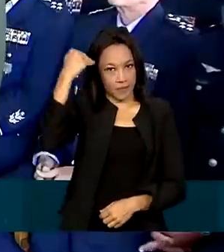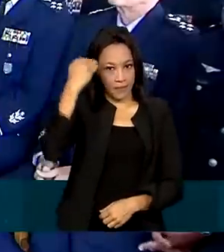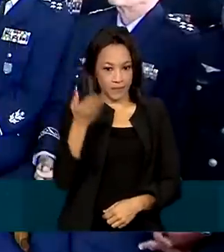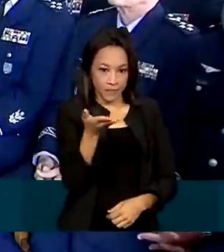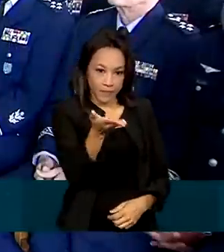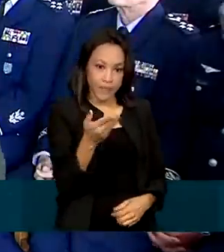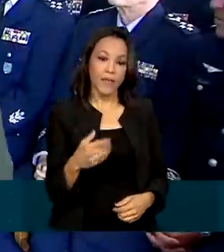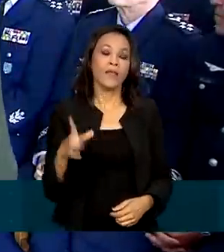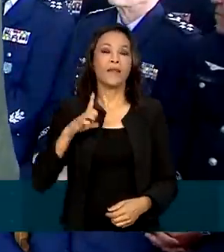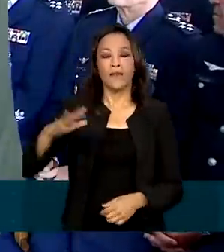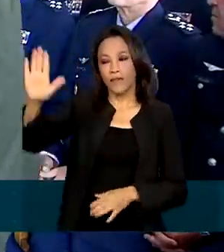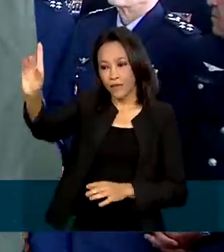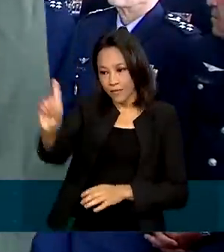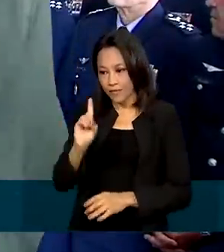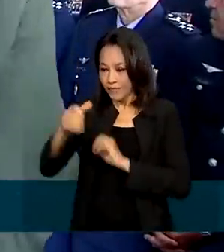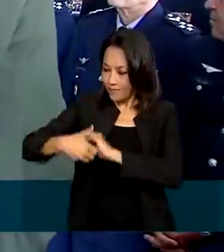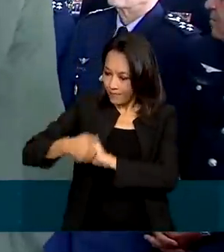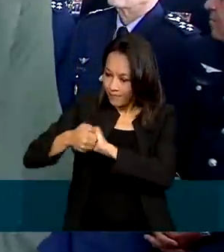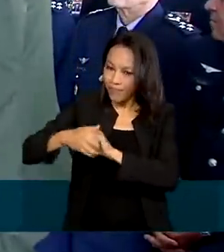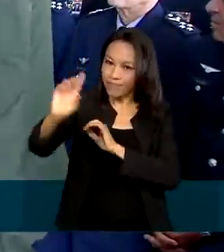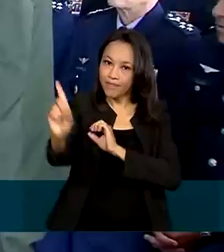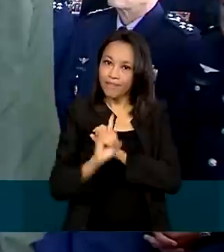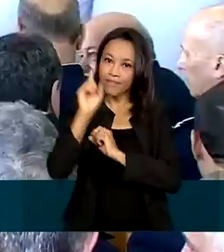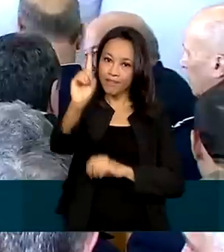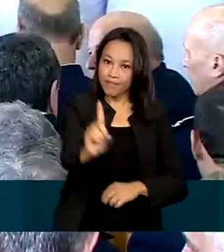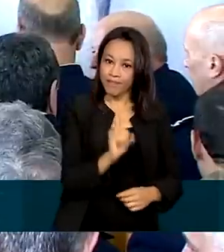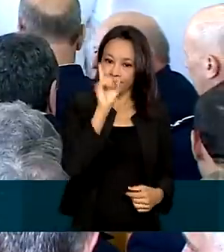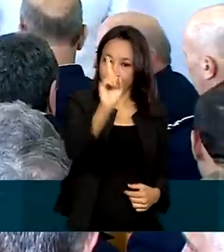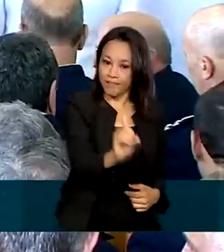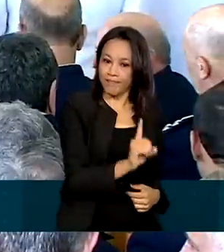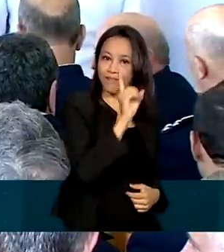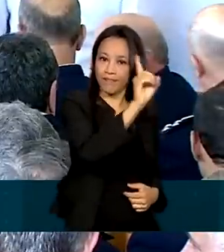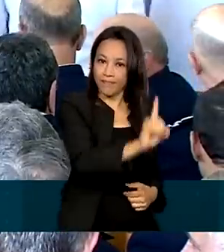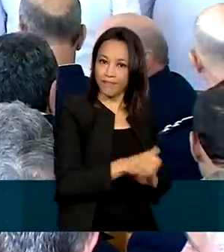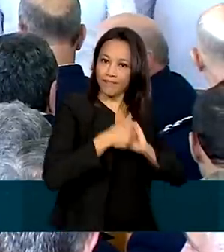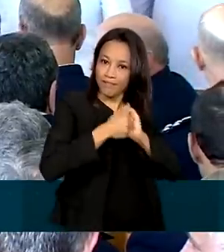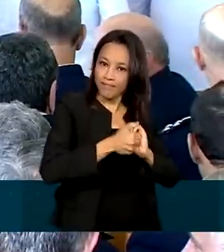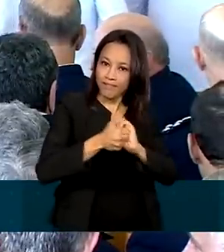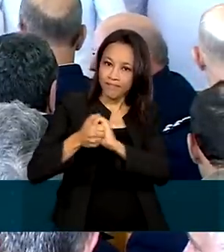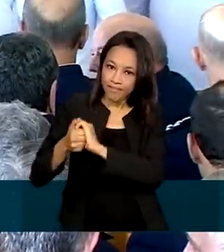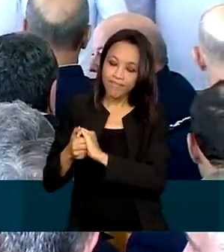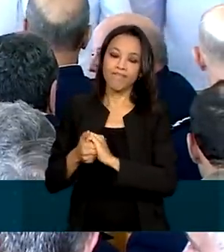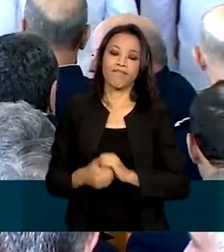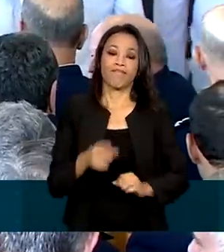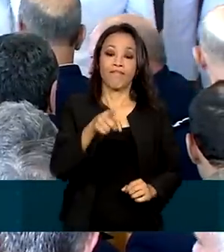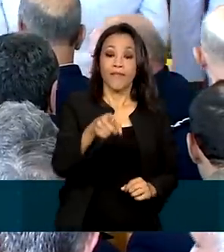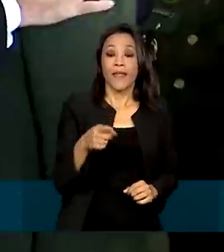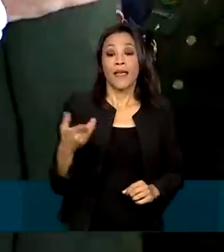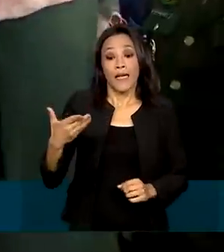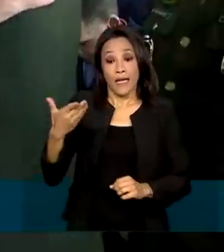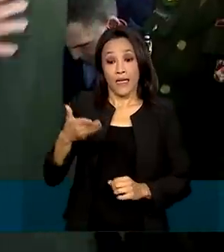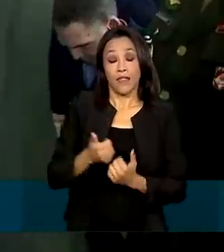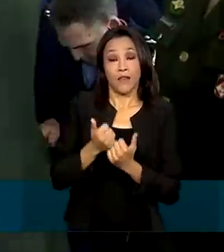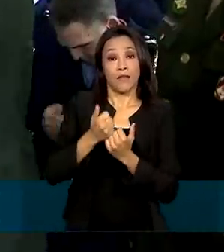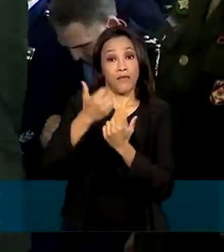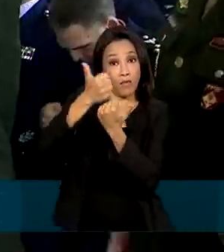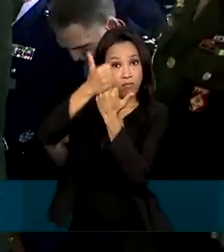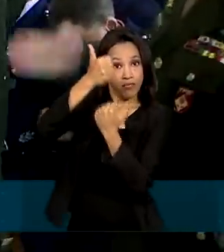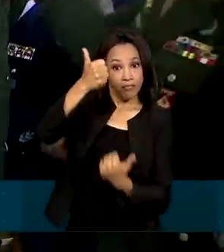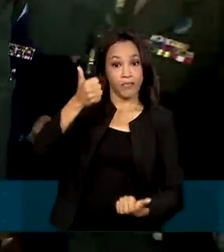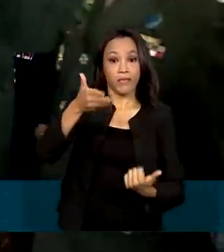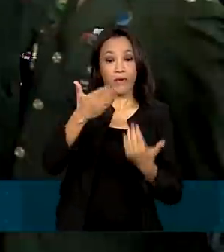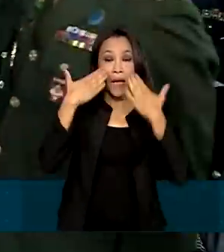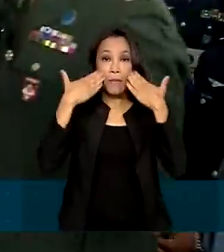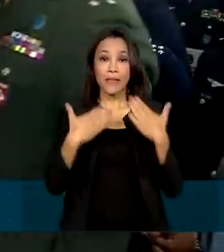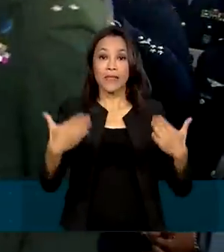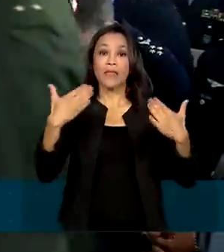recebeu os cumprimentos dos militares presentes. Os generais do Exército recém-promovidos foram apresentados